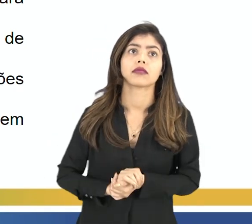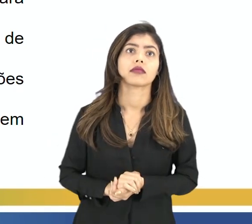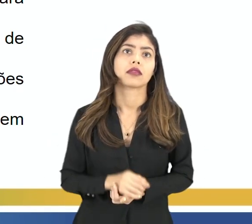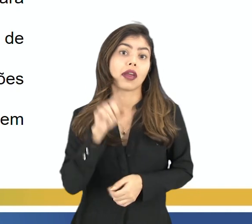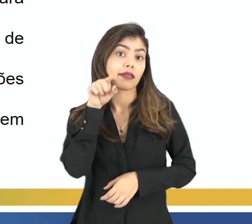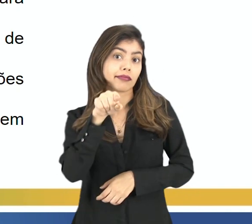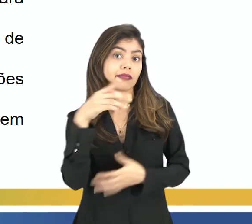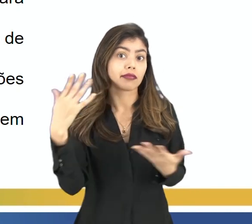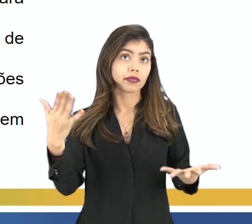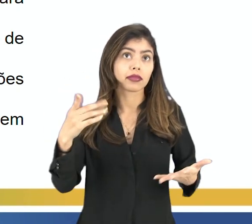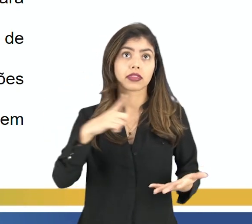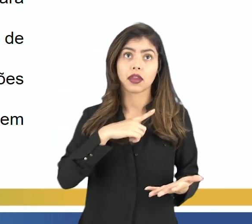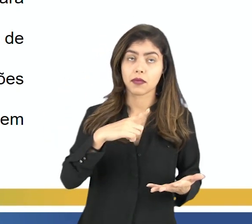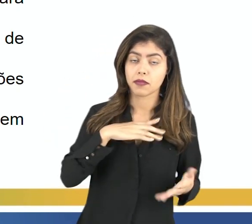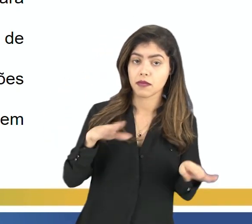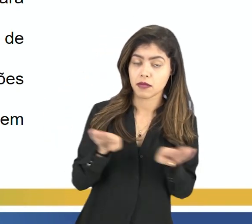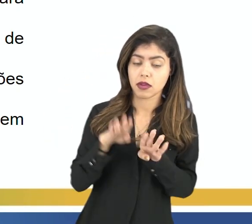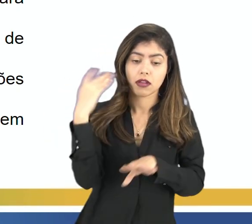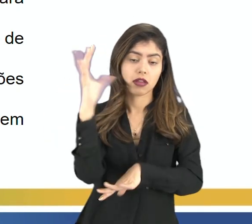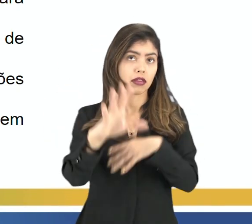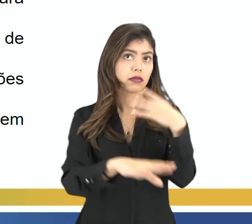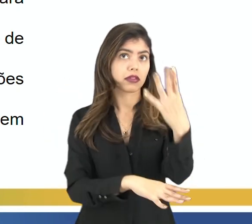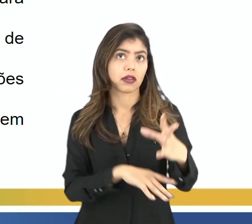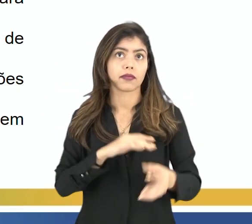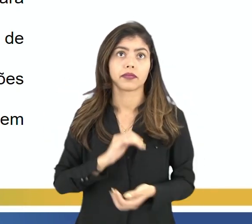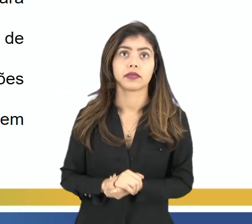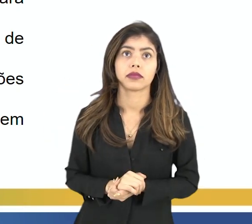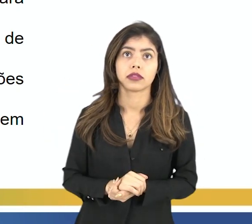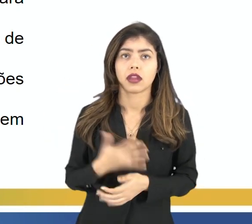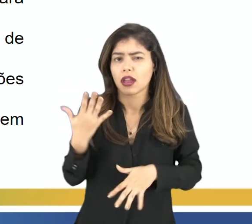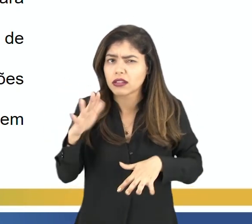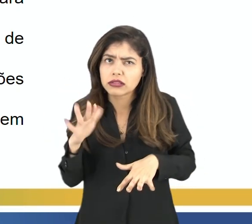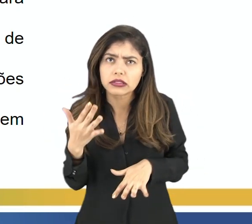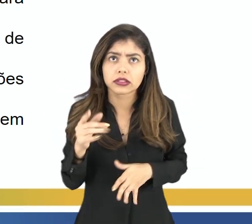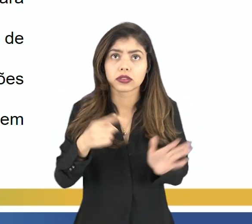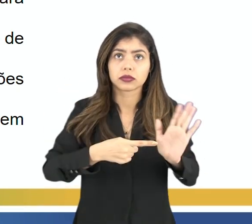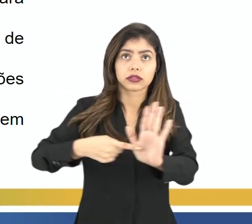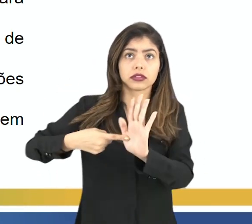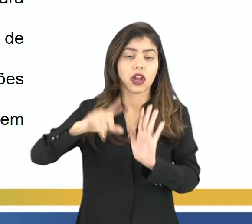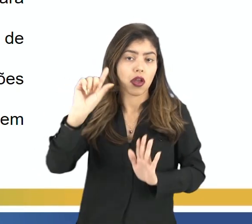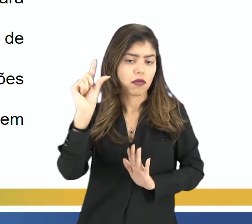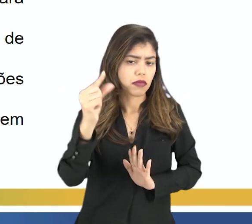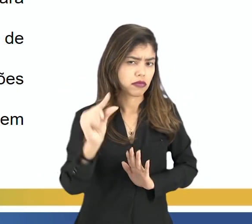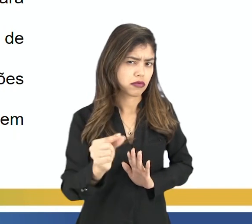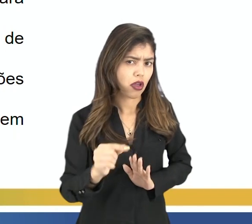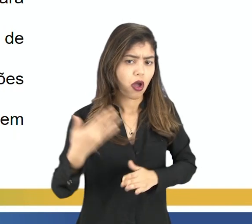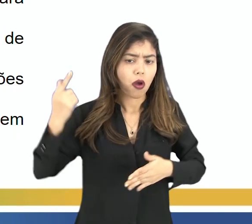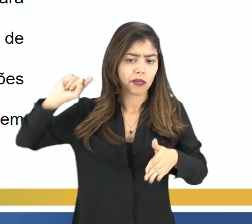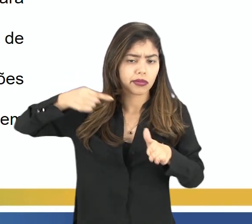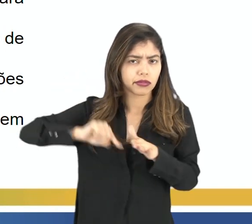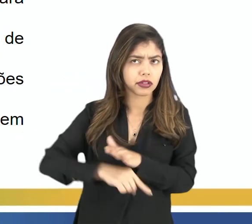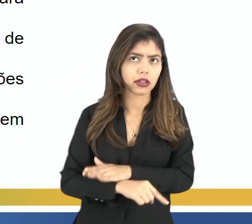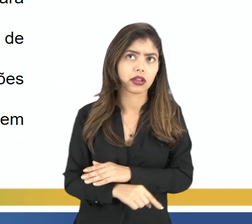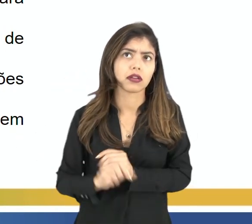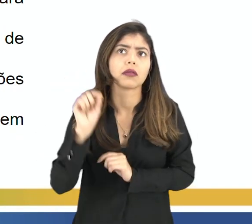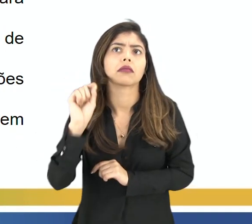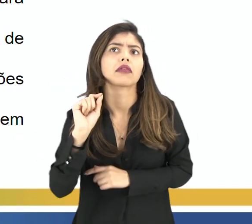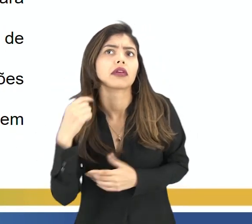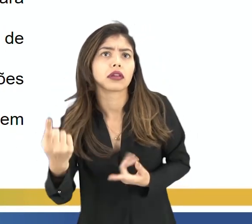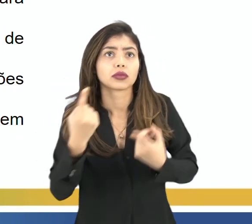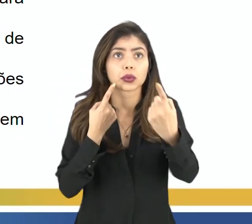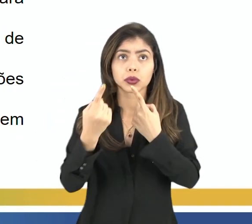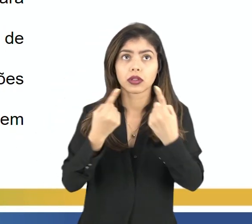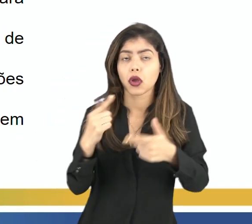e, nelas, a questão ambiental é geralmente tratada com menor profundidade, com o que se